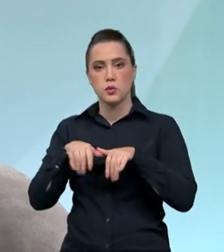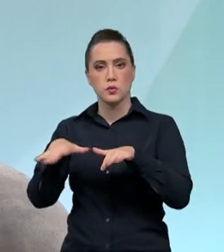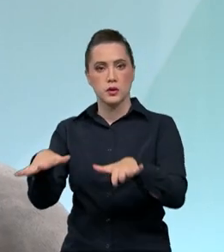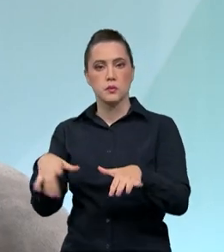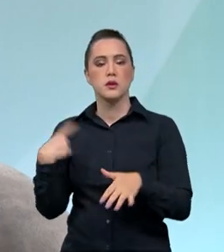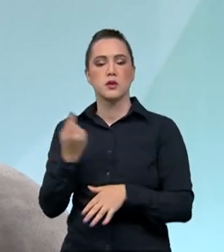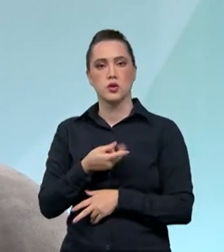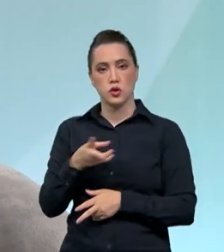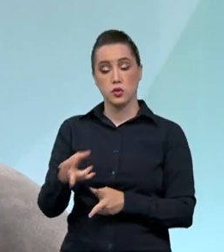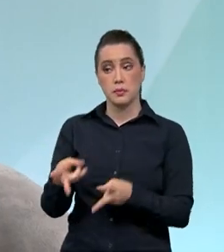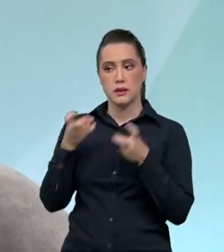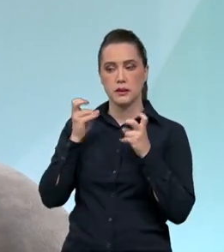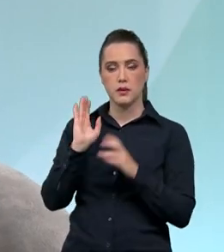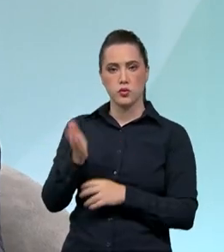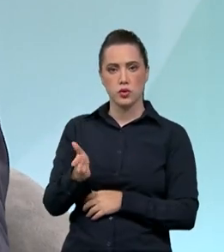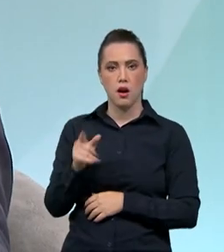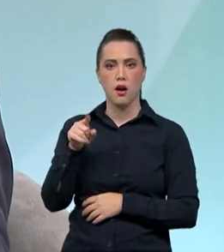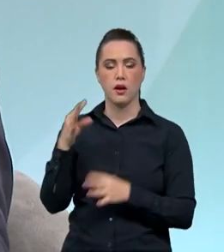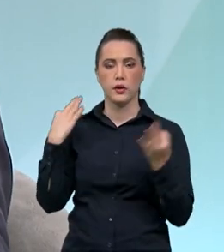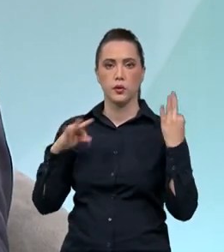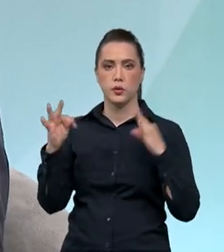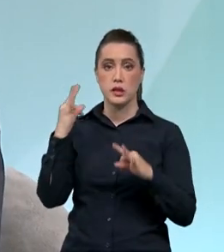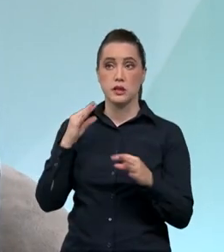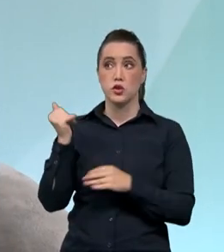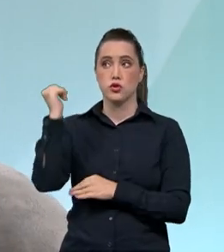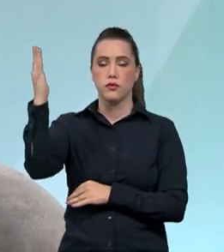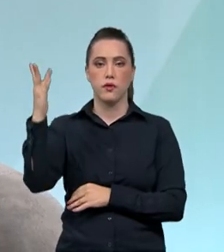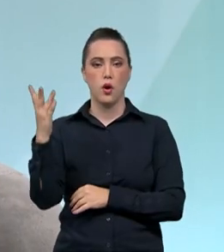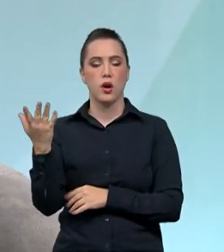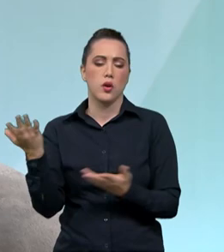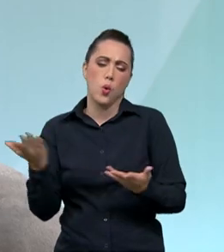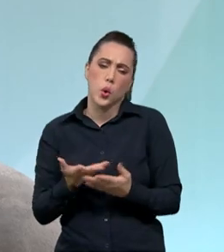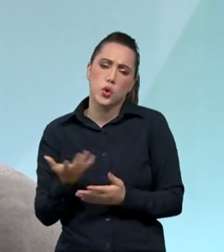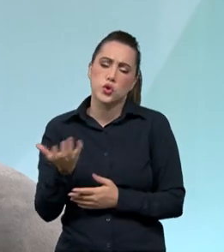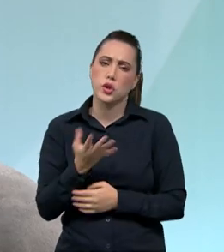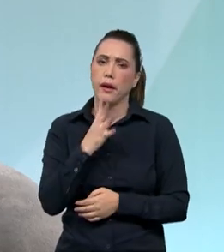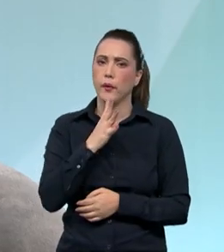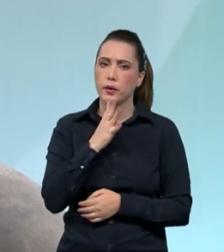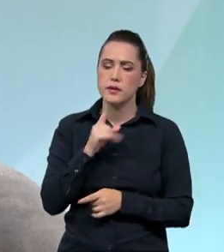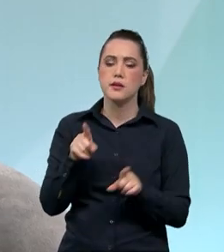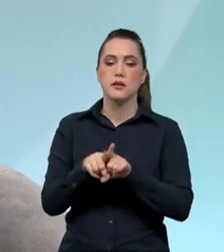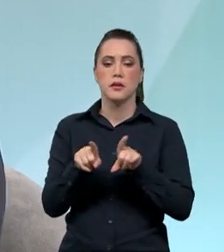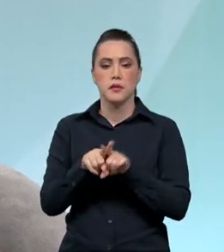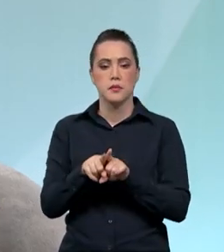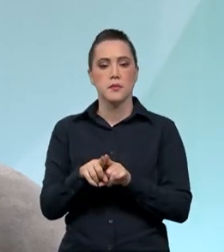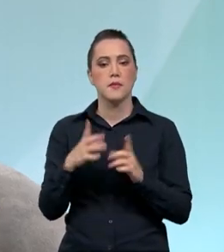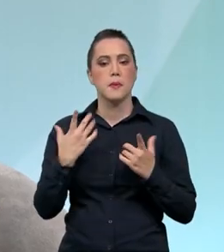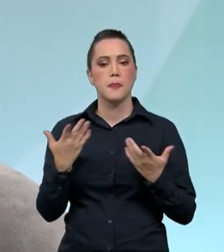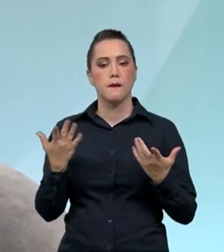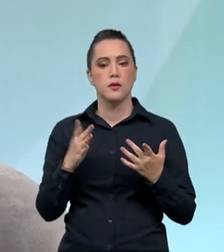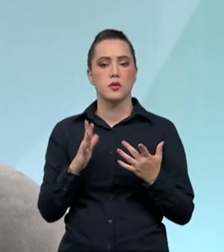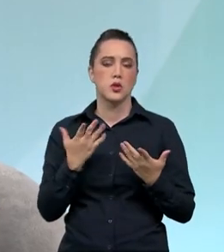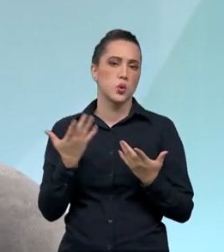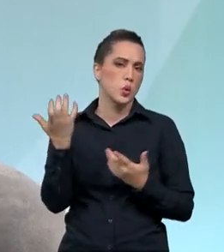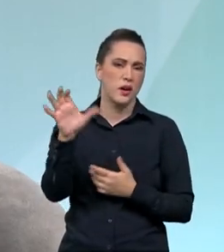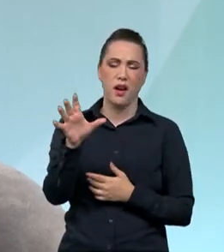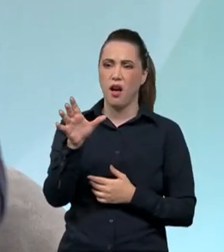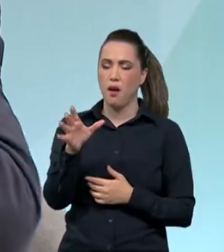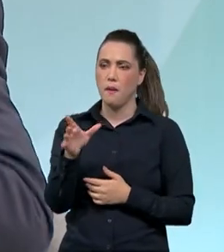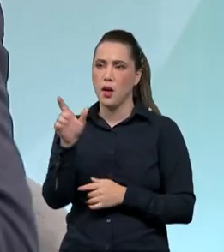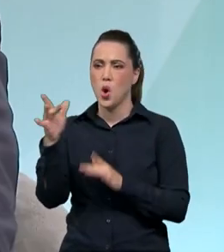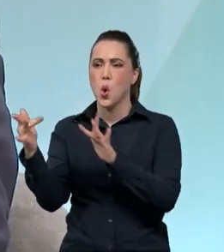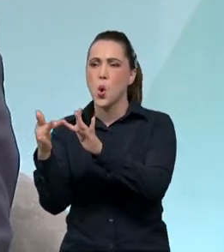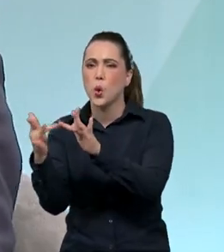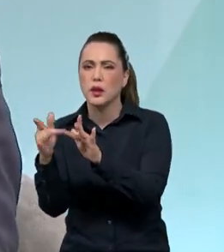já viu que o turista internacional, ele procura hoje menos contato com outras pessoas, mais